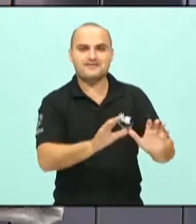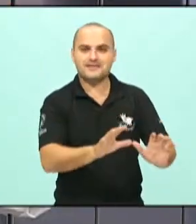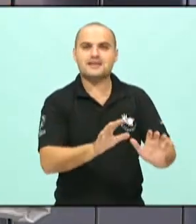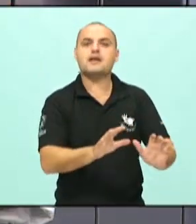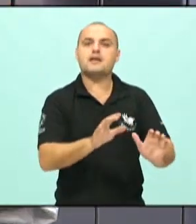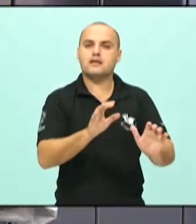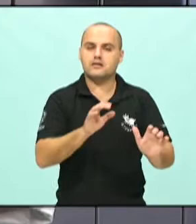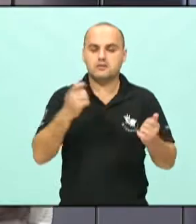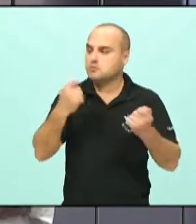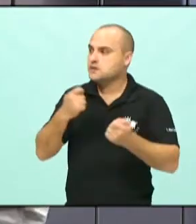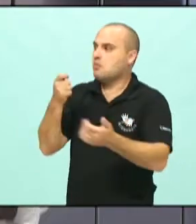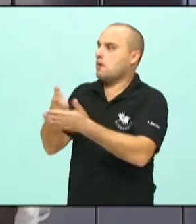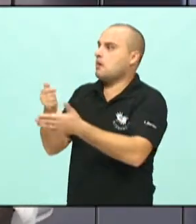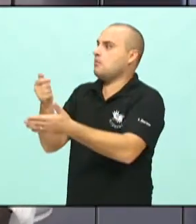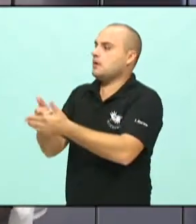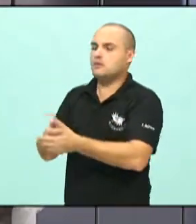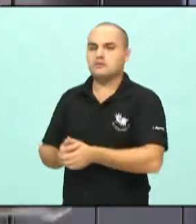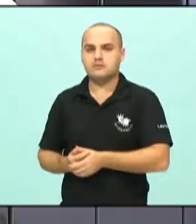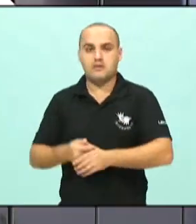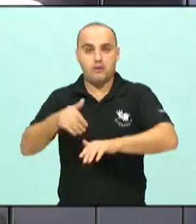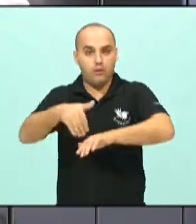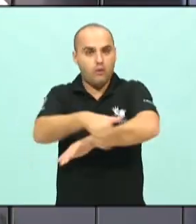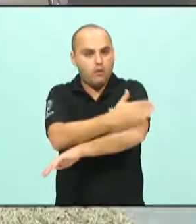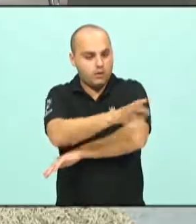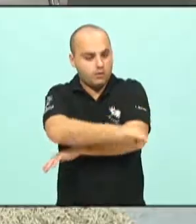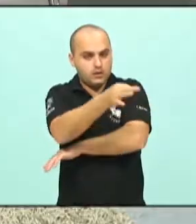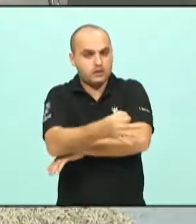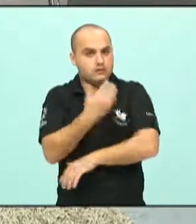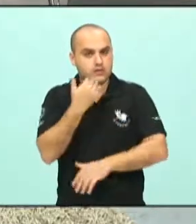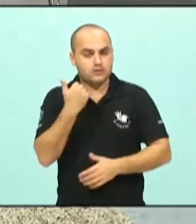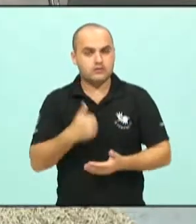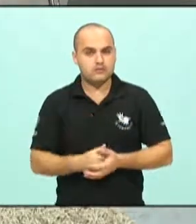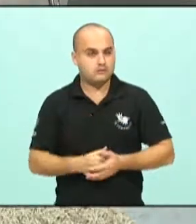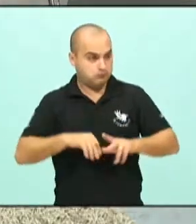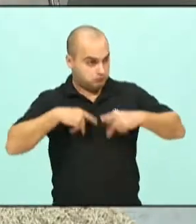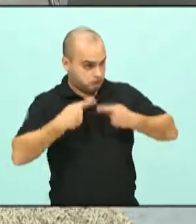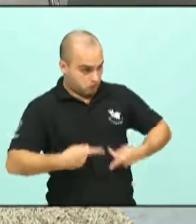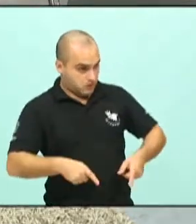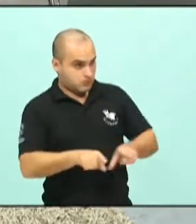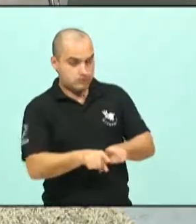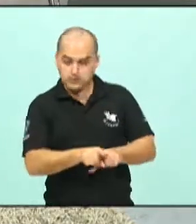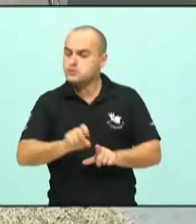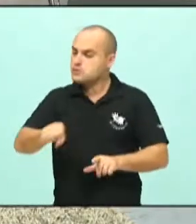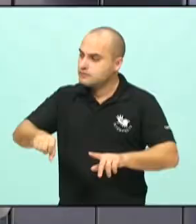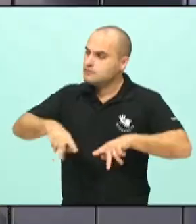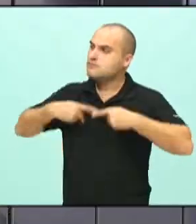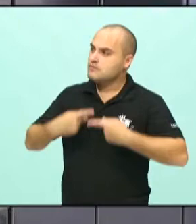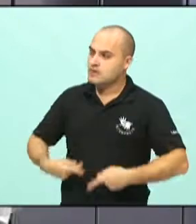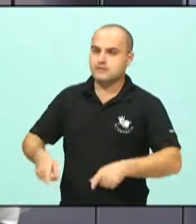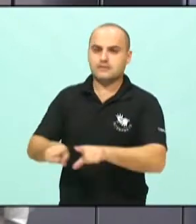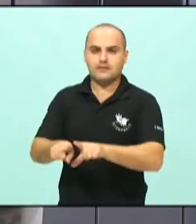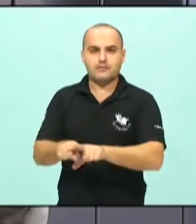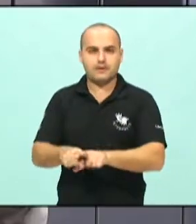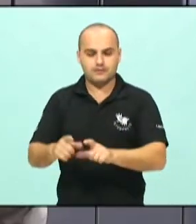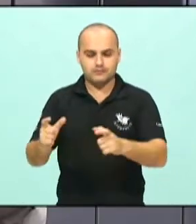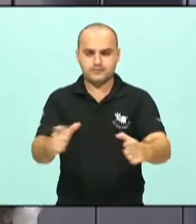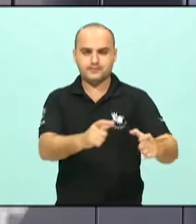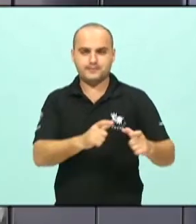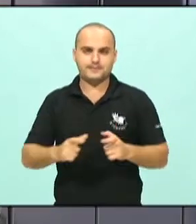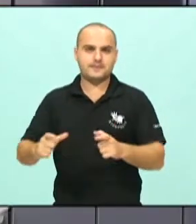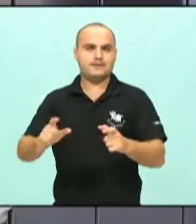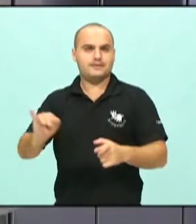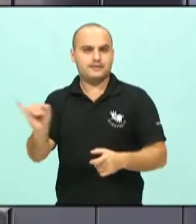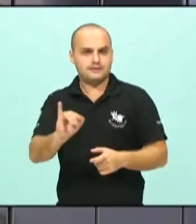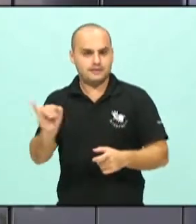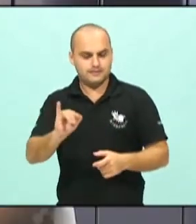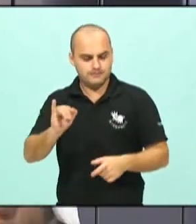das ruas e a qualidade de vida das pessoas. humanizando muito mais, né? Exatamente, humanizando os nossos espaços que cada vez mais